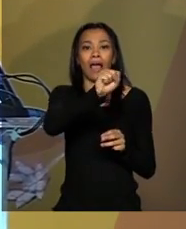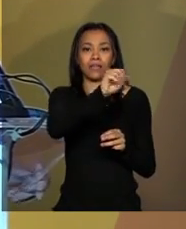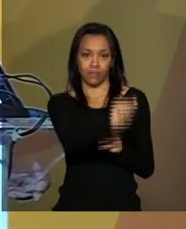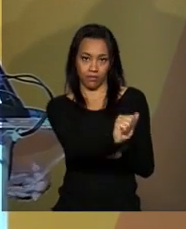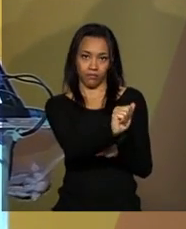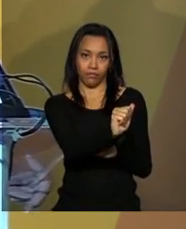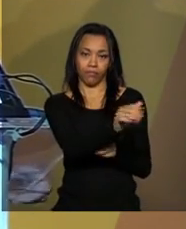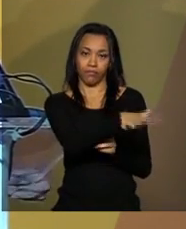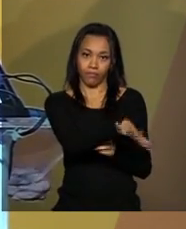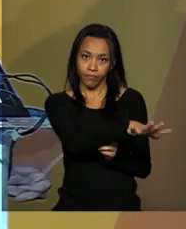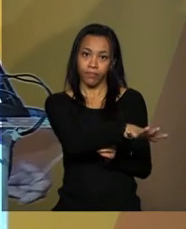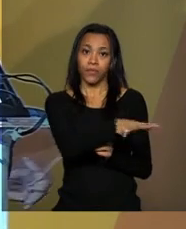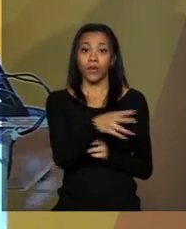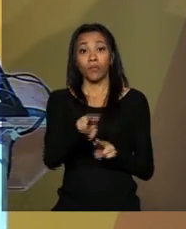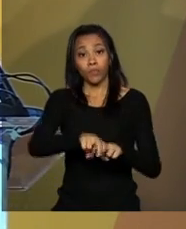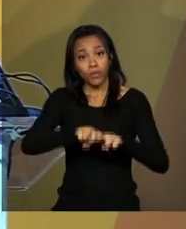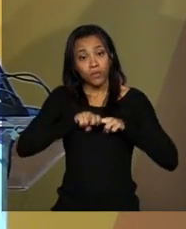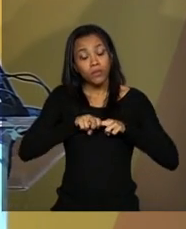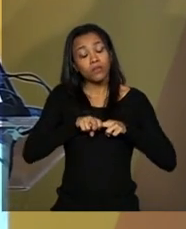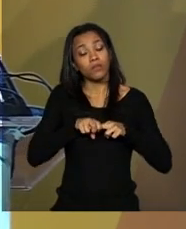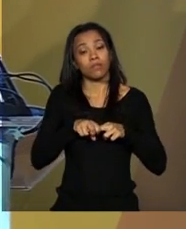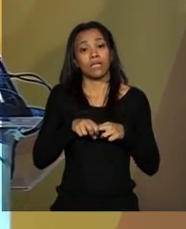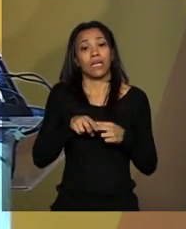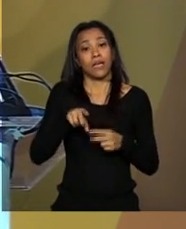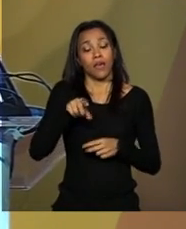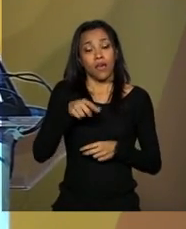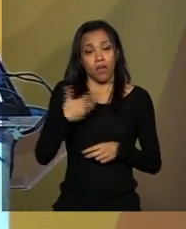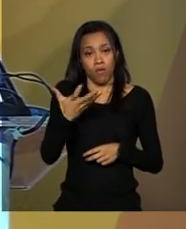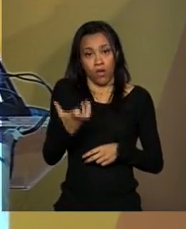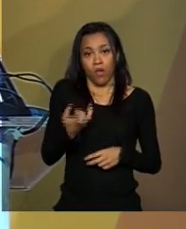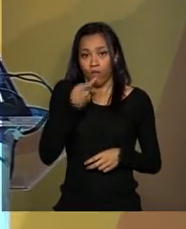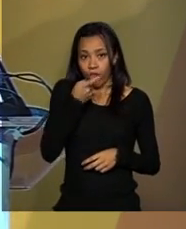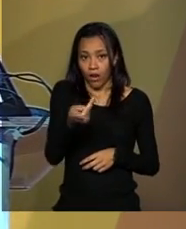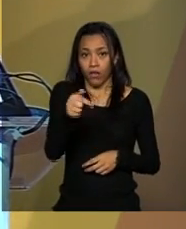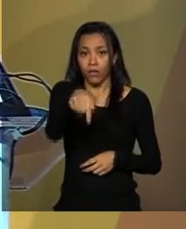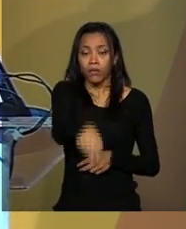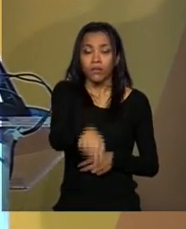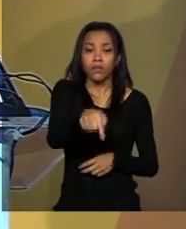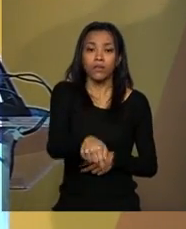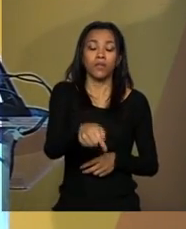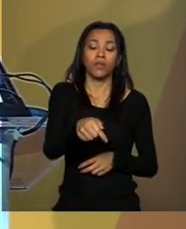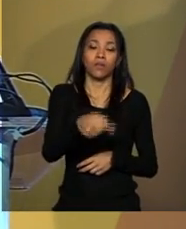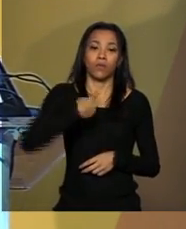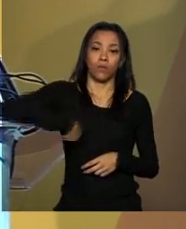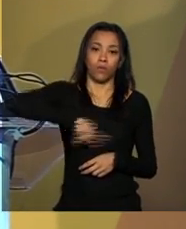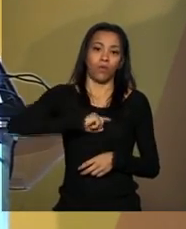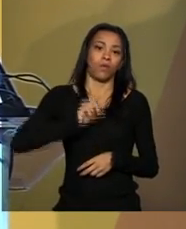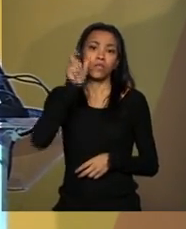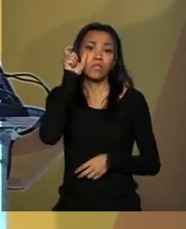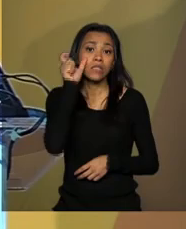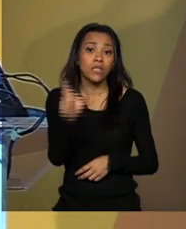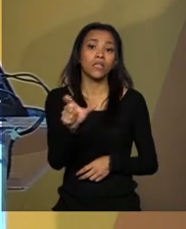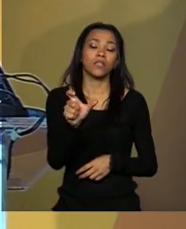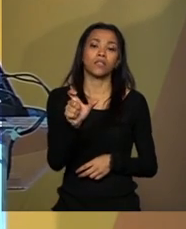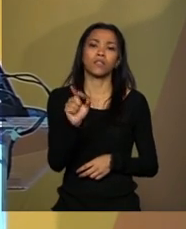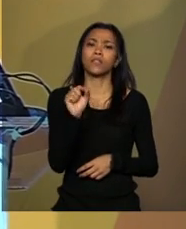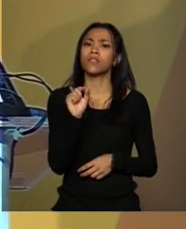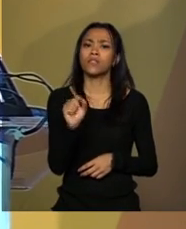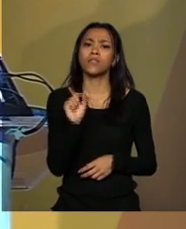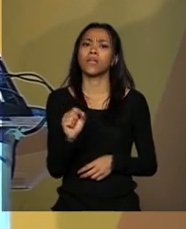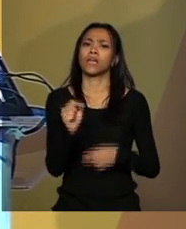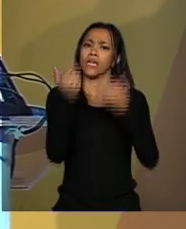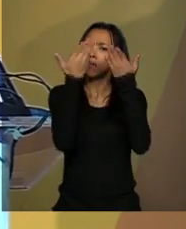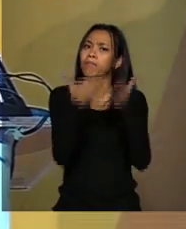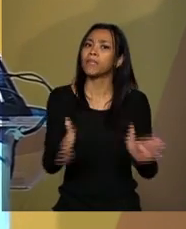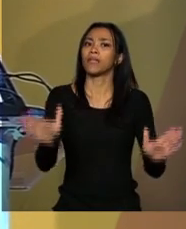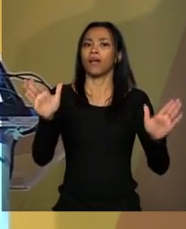isso, eu quero deixar aqui o nosso interesse em ampliar e em desenvolver